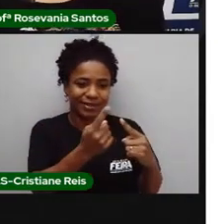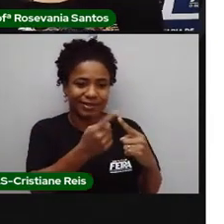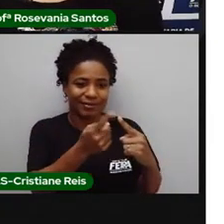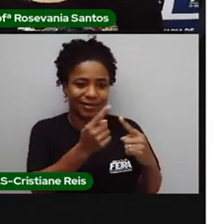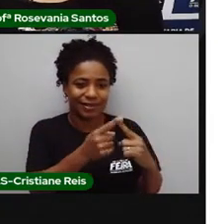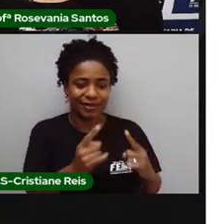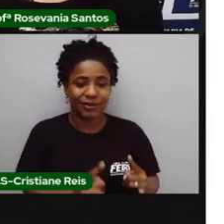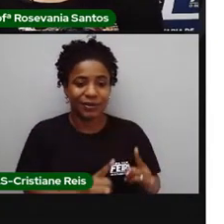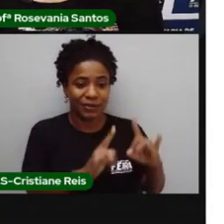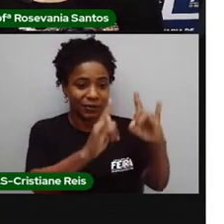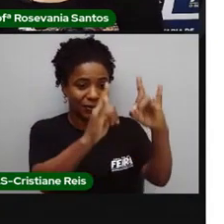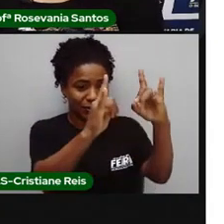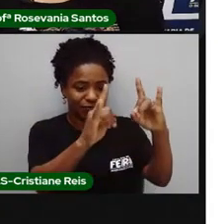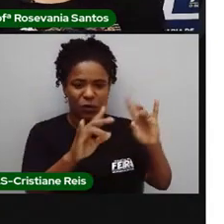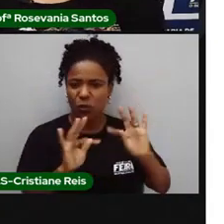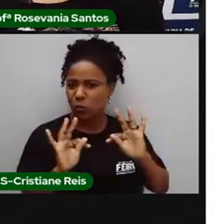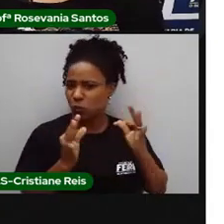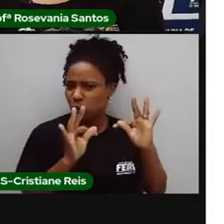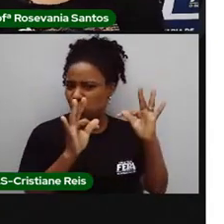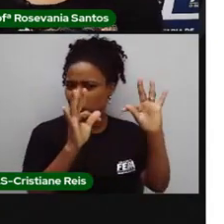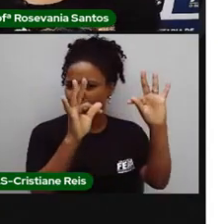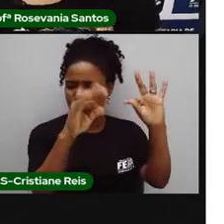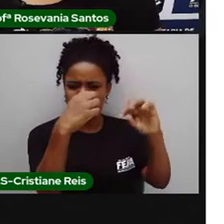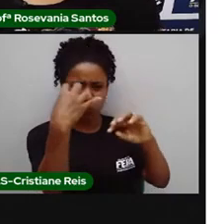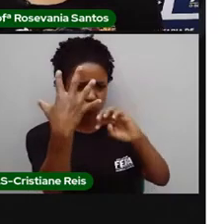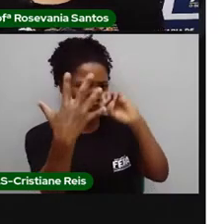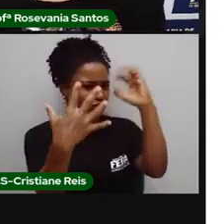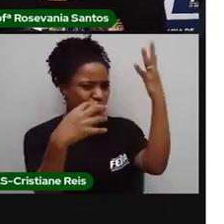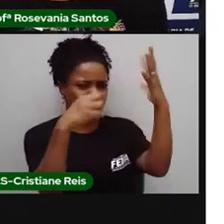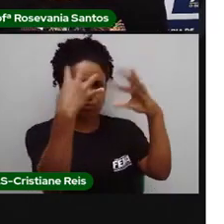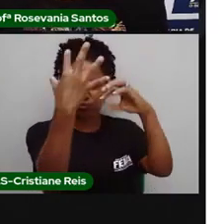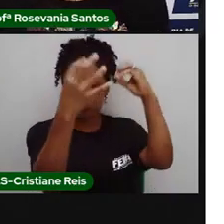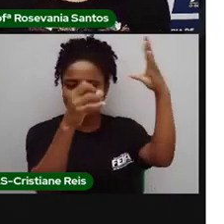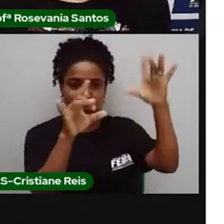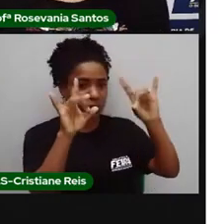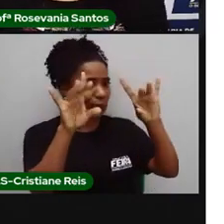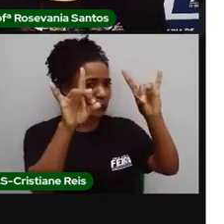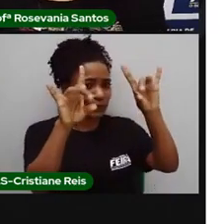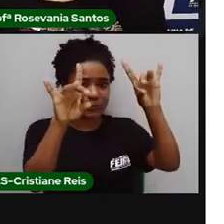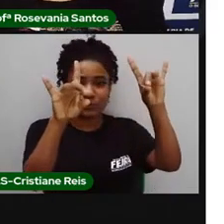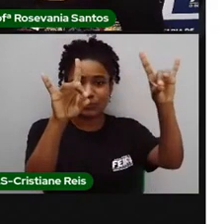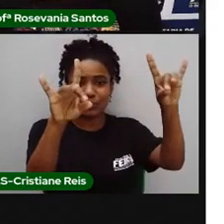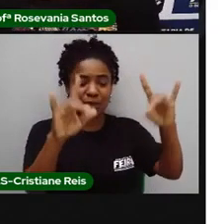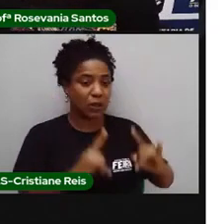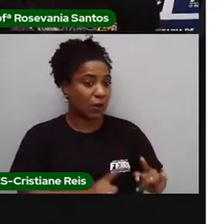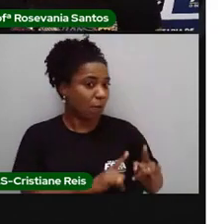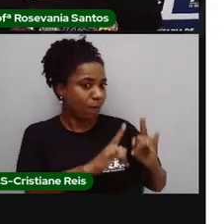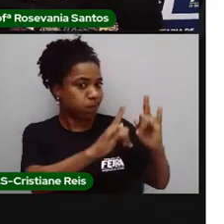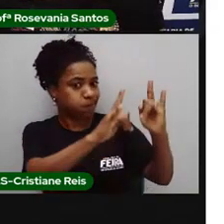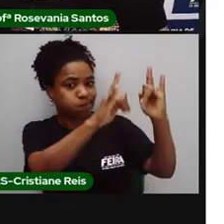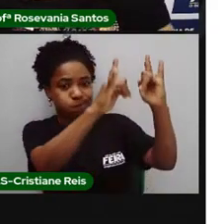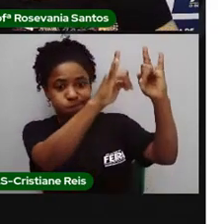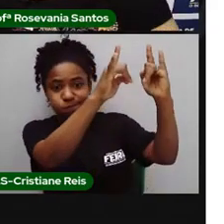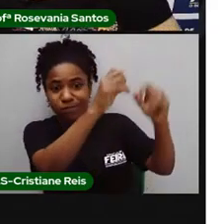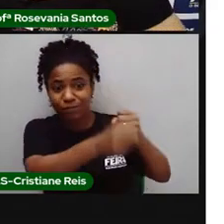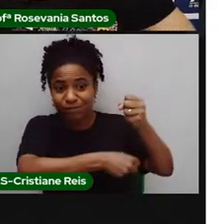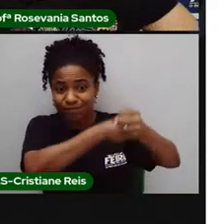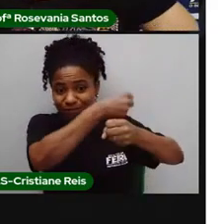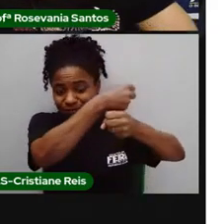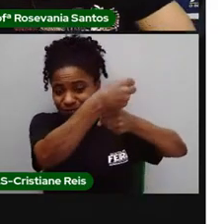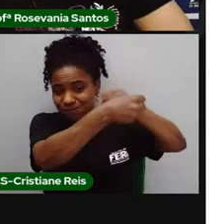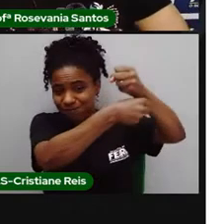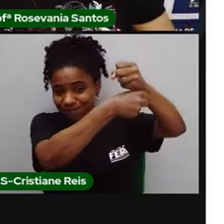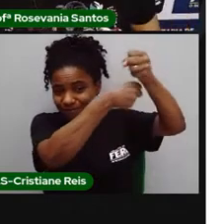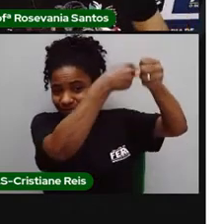percebe o grau tecnológico, o gasto de energia, os prédios imponentes, né, toda essa